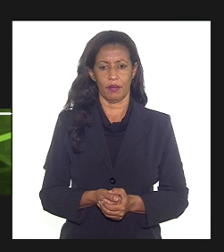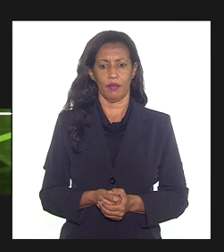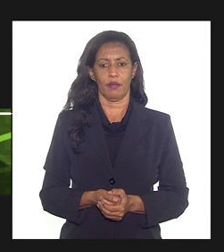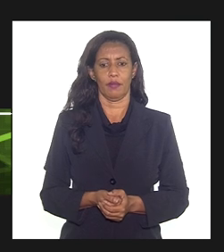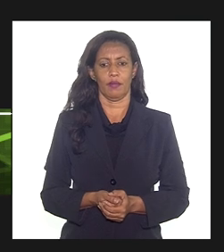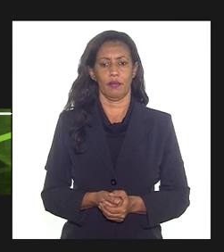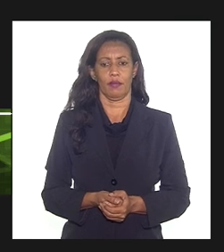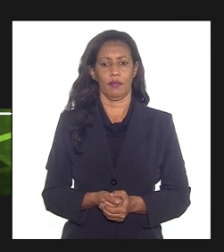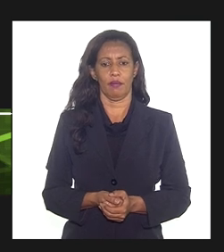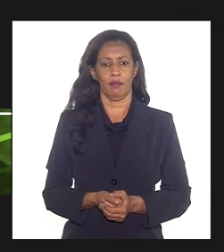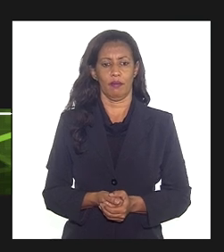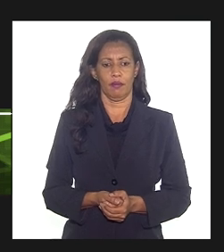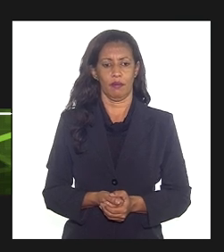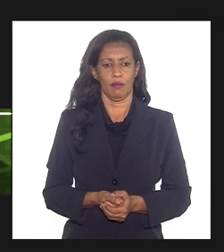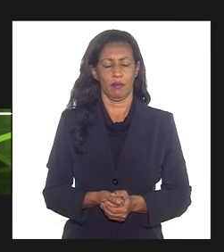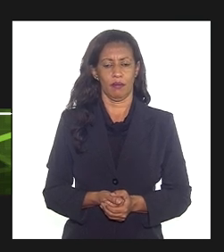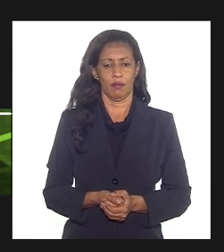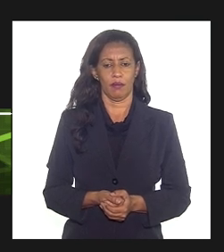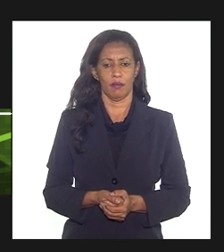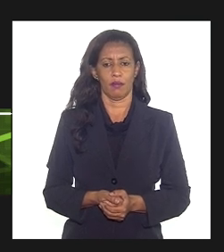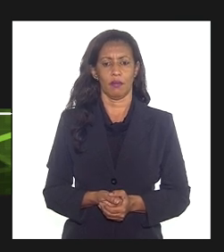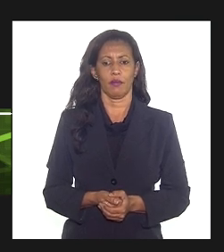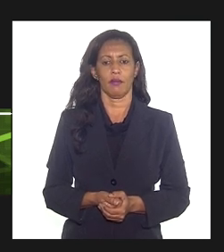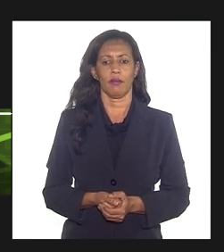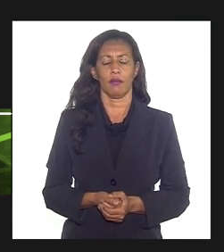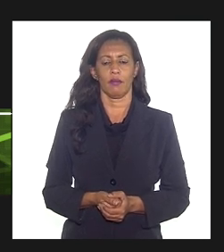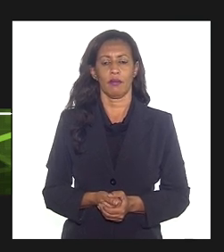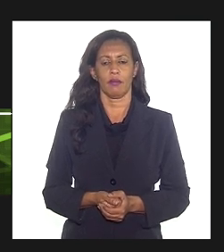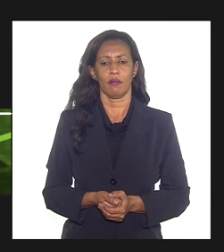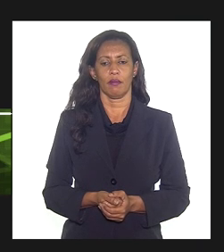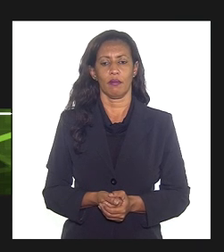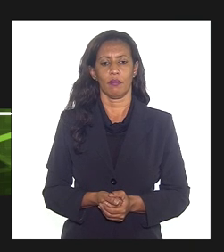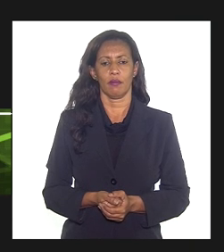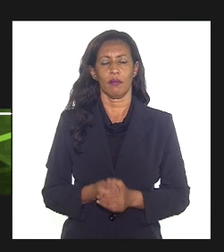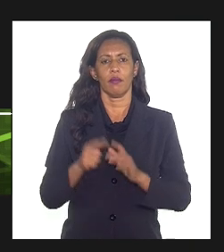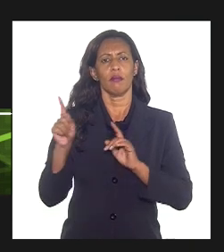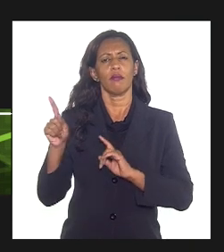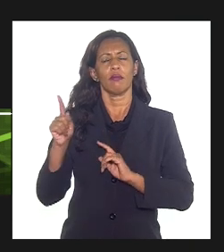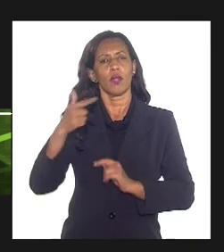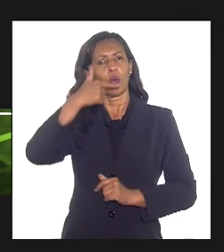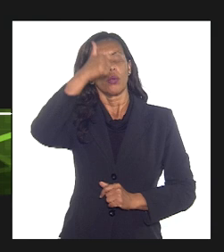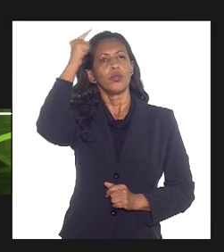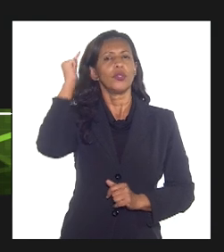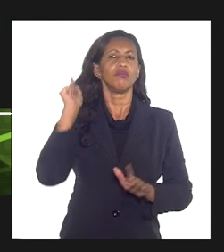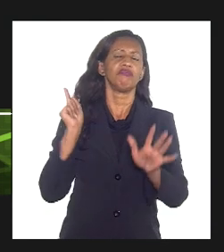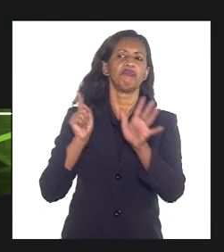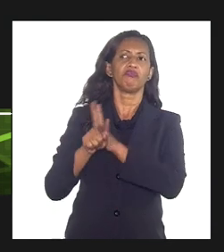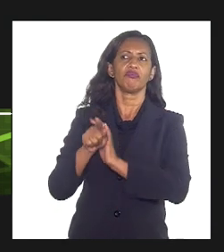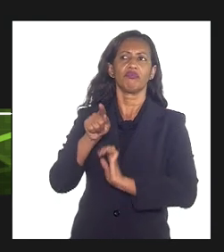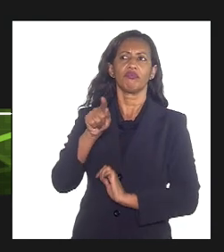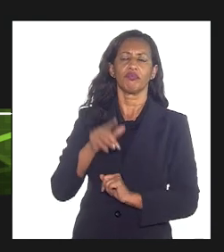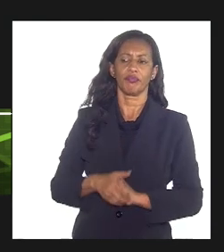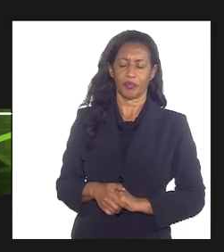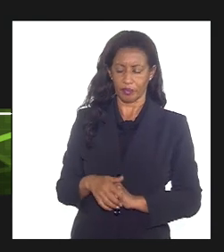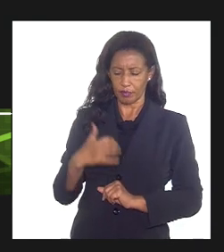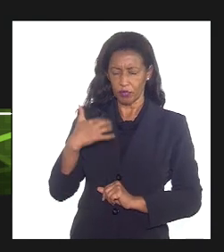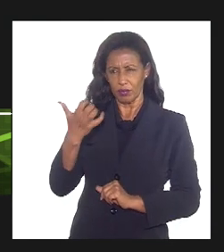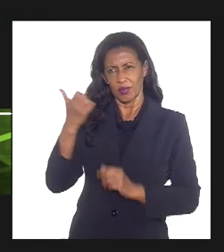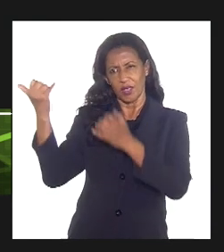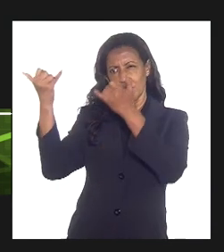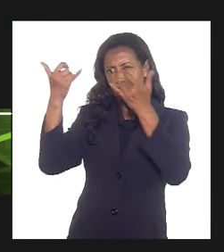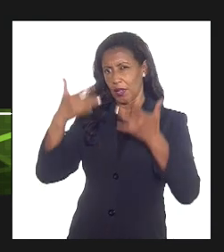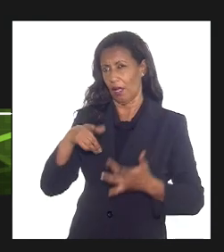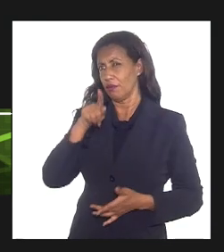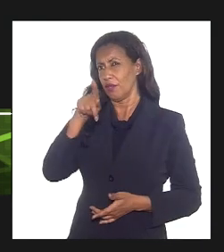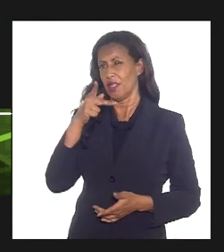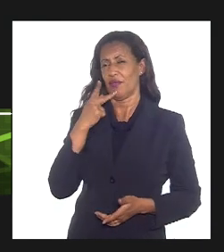Perfeito, deputado Luiz Paulo. Eu queria que o senhor esclarecesse o seguinte, o senhor acabou de afirmar